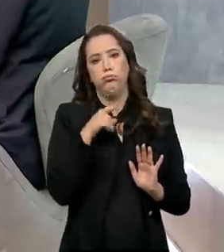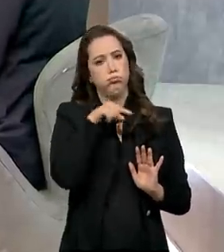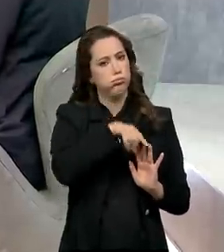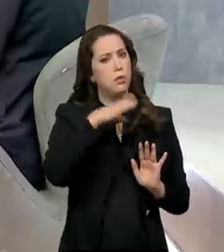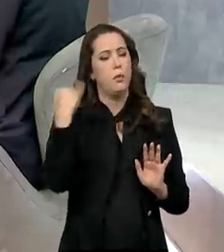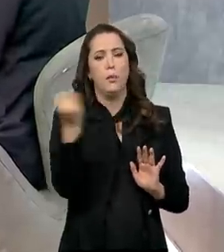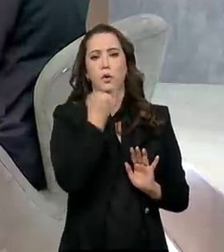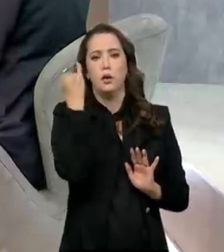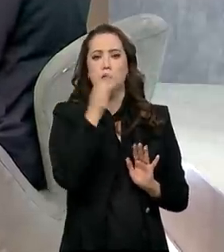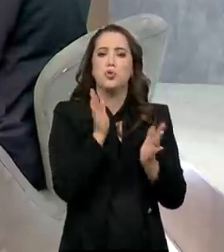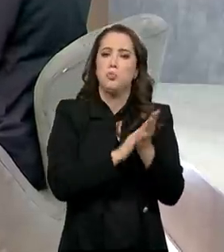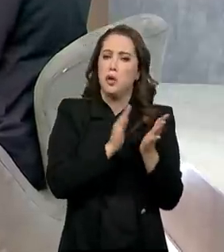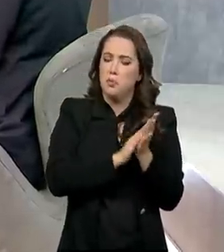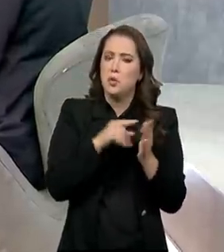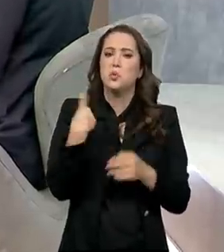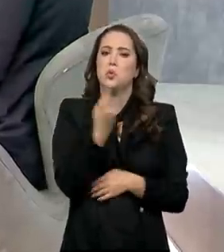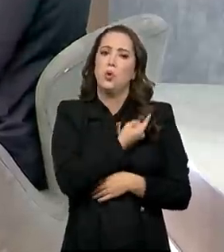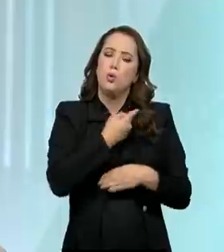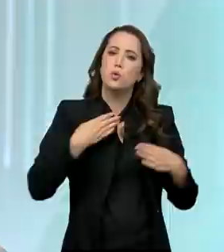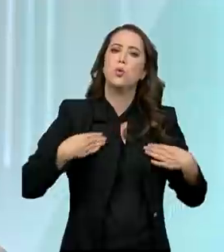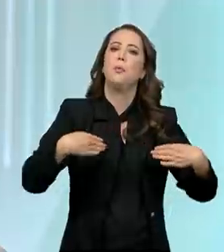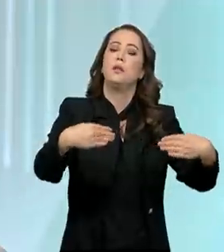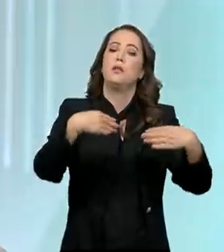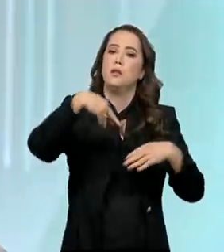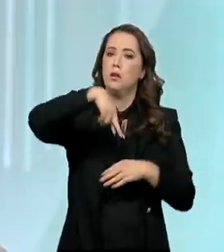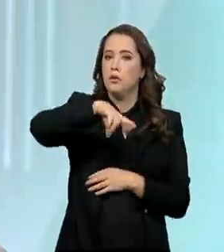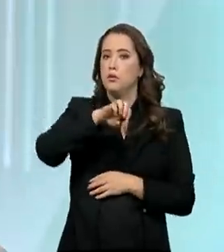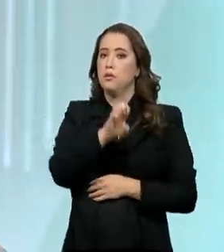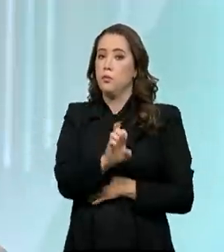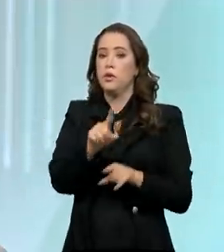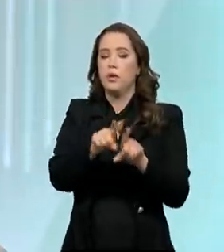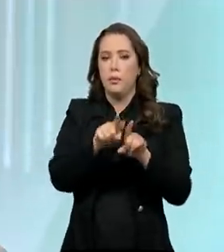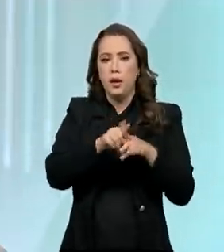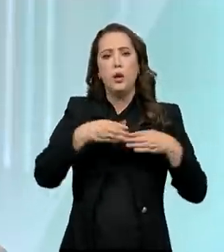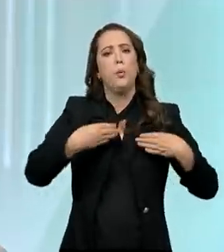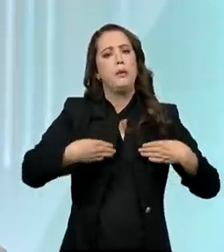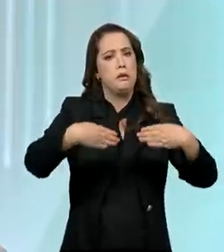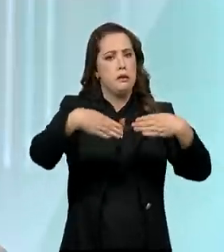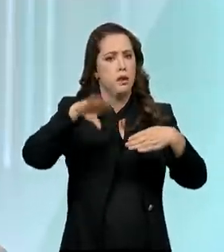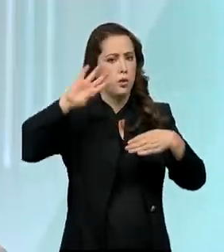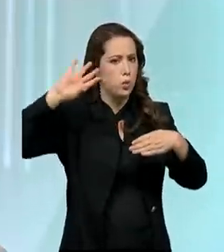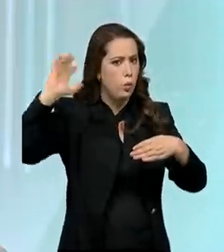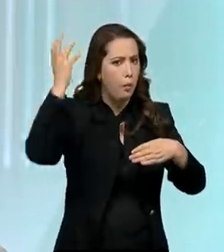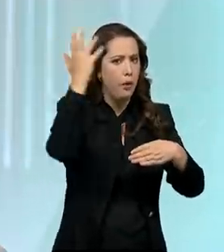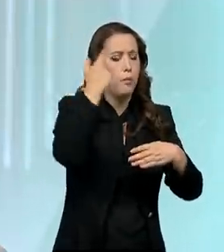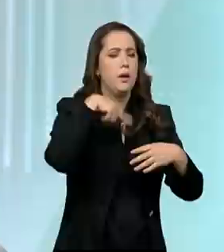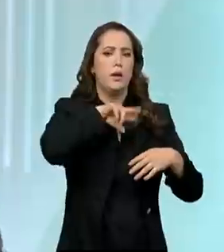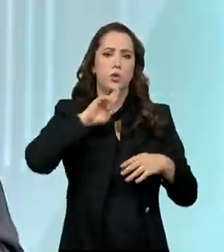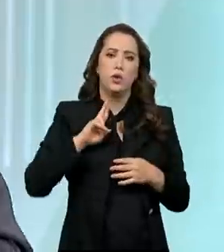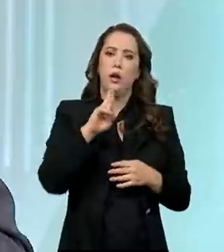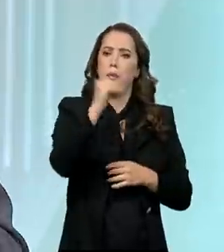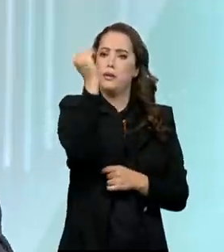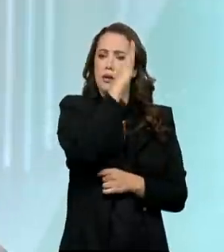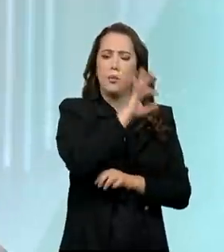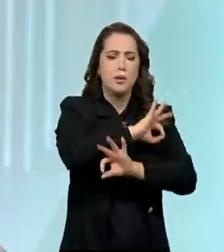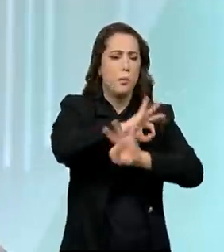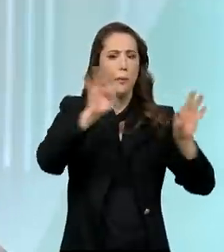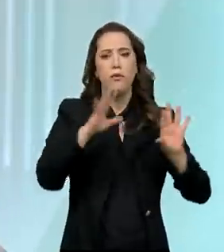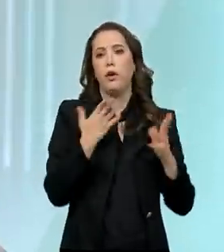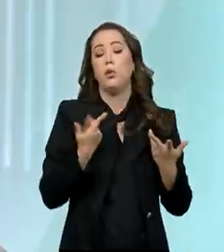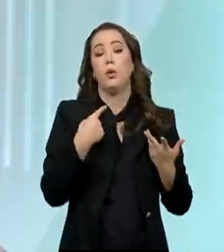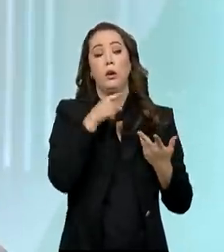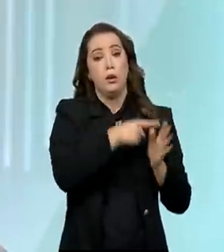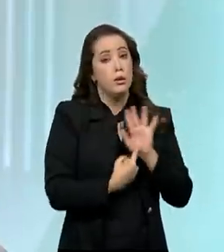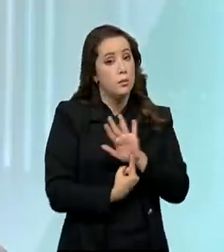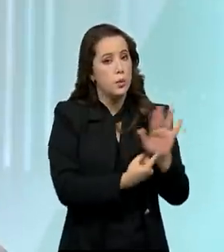aqui os nossos Ministérios das Relações Exteriores e Ministério do Meio Ambiente que representaram muito bem o Brasil naquele evento e conseguiram colocar